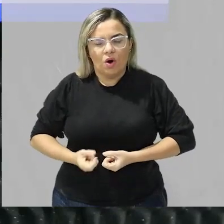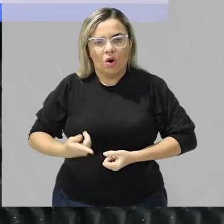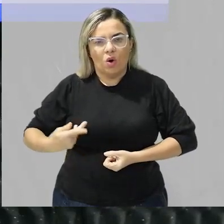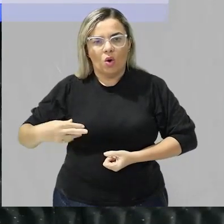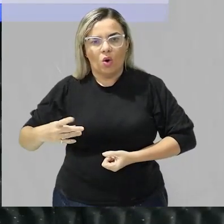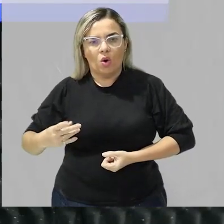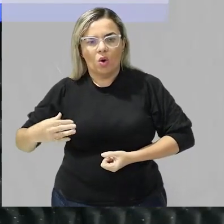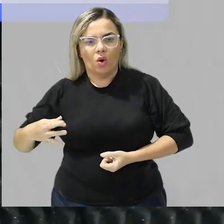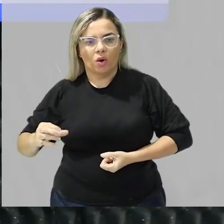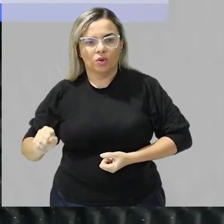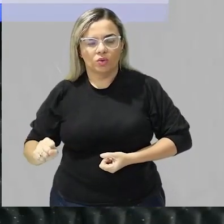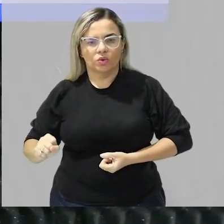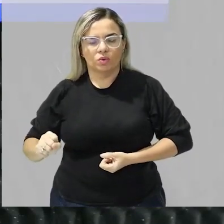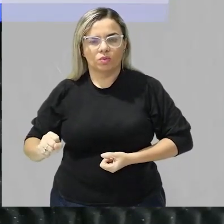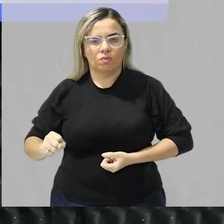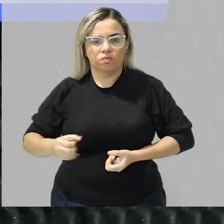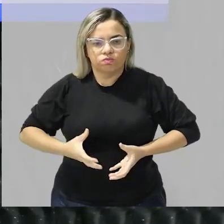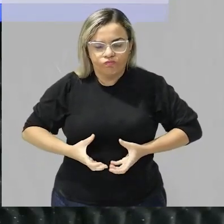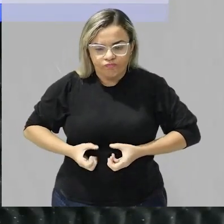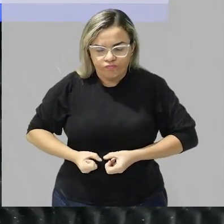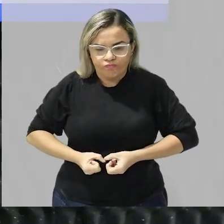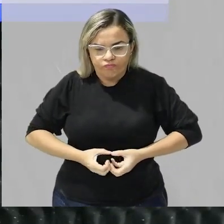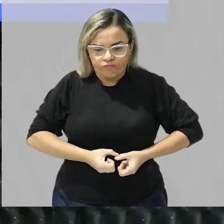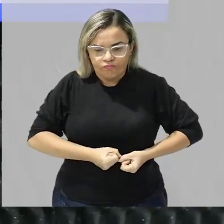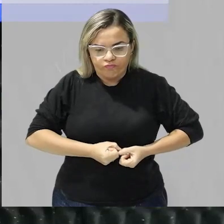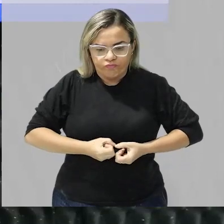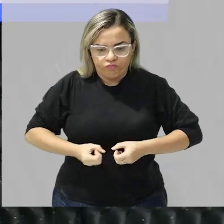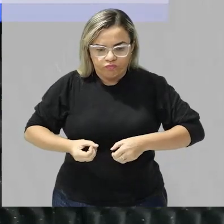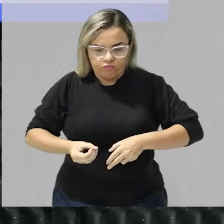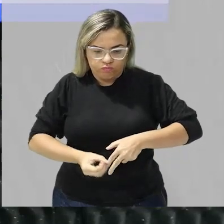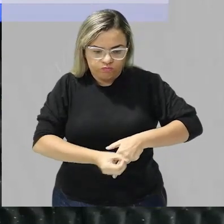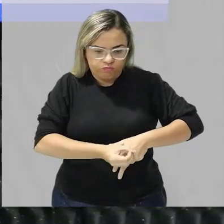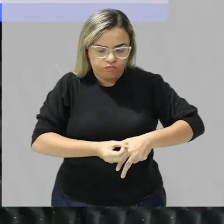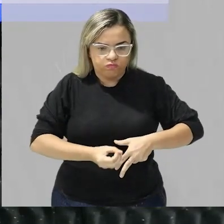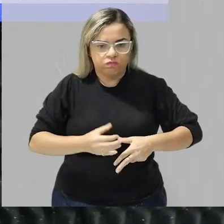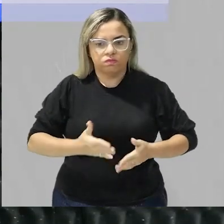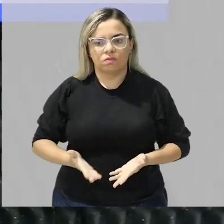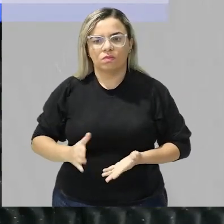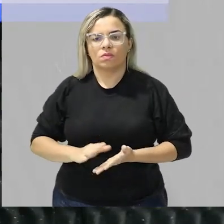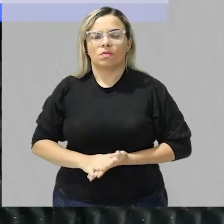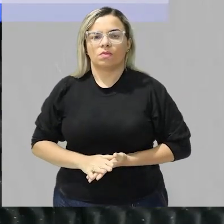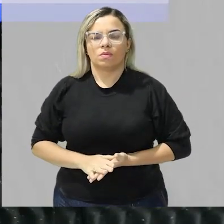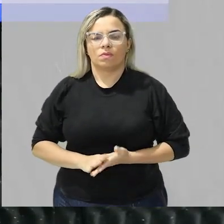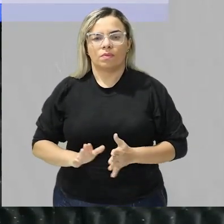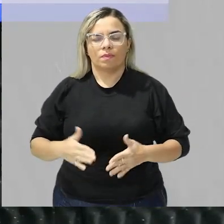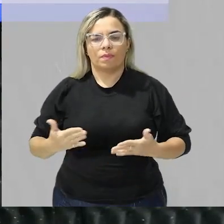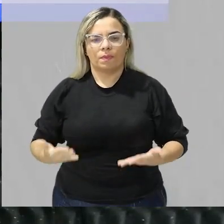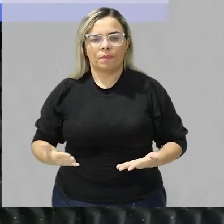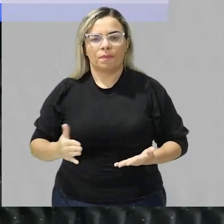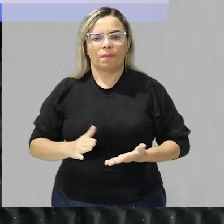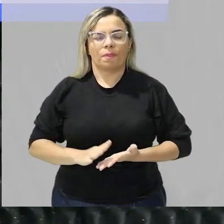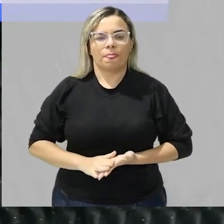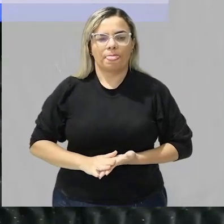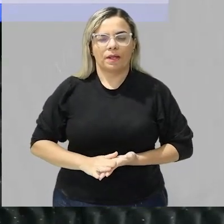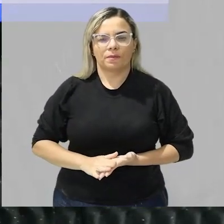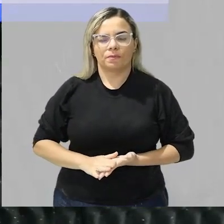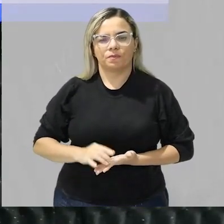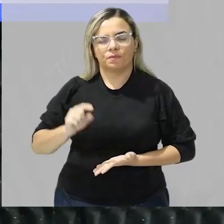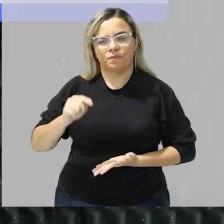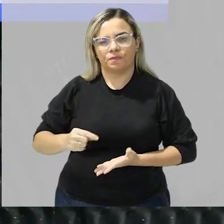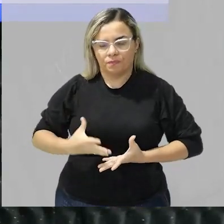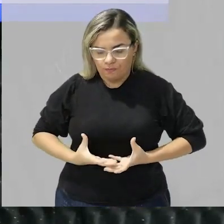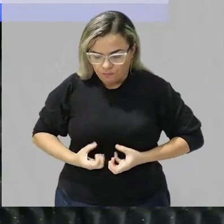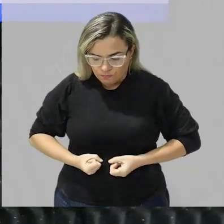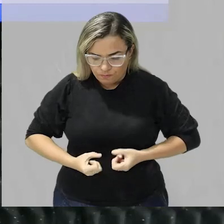então a lipase é enzima que atua digerindo gordura então se ele vai